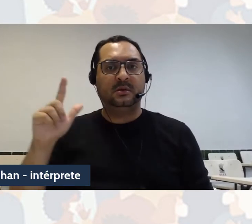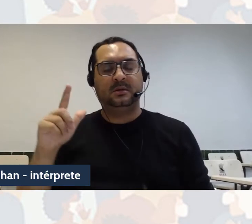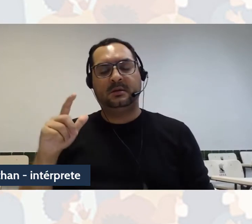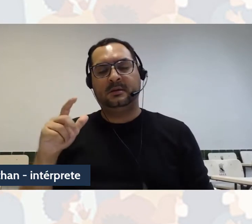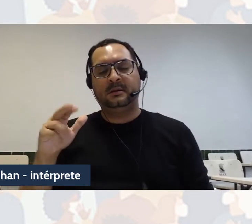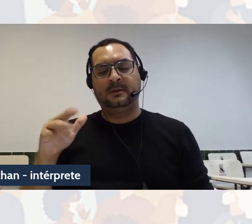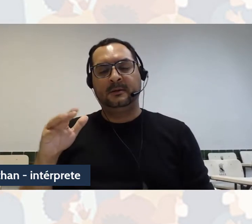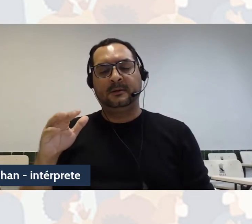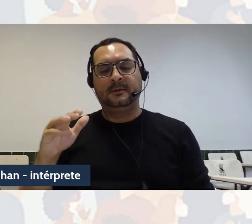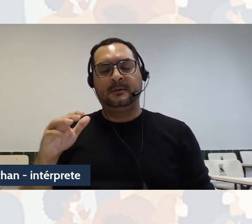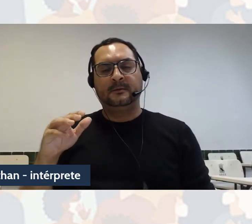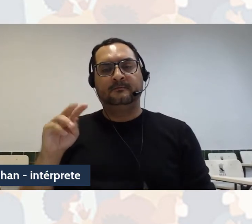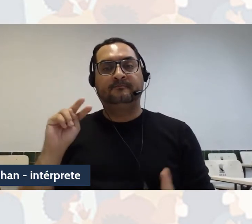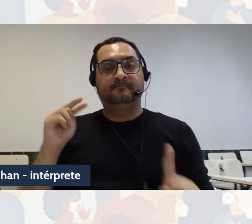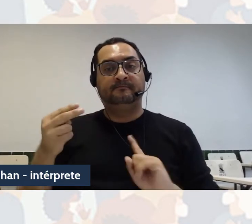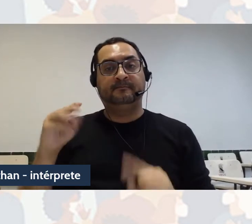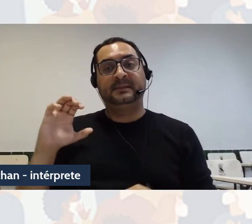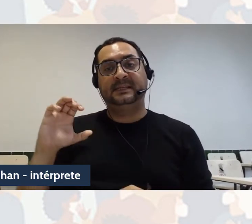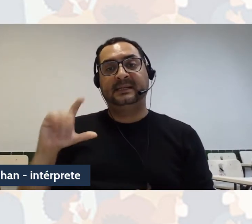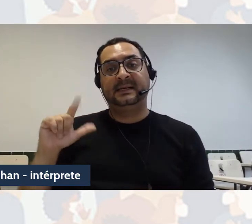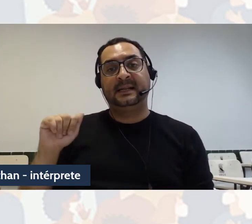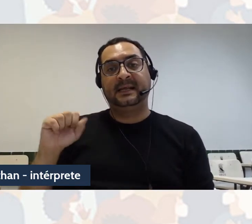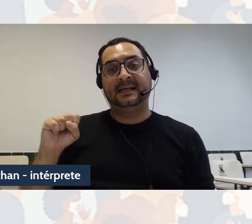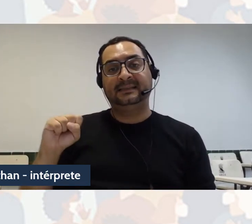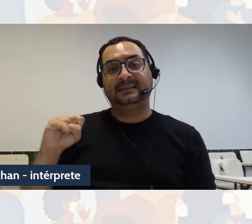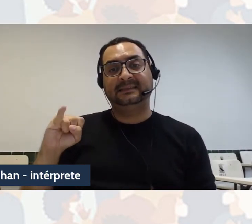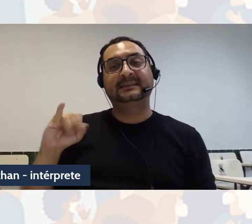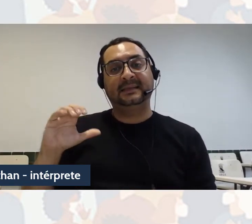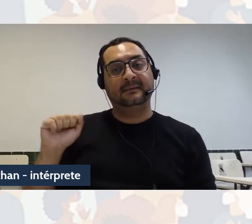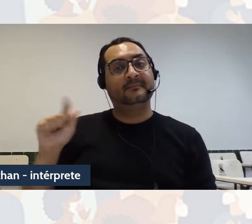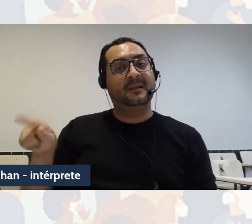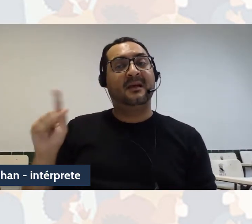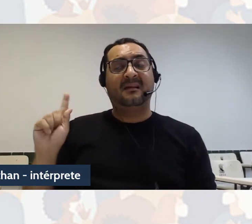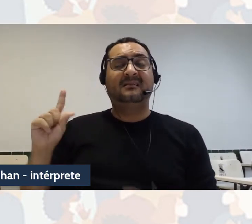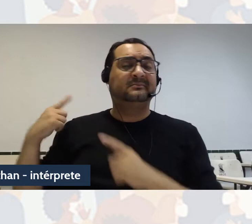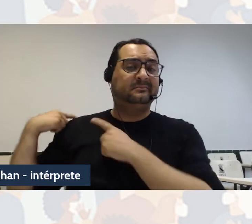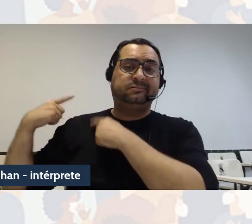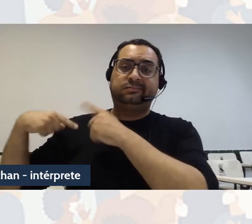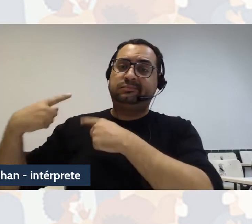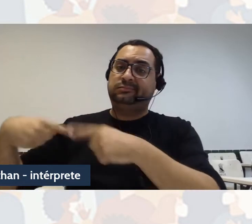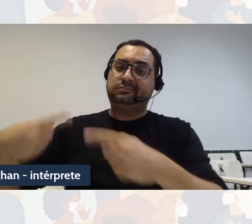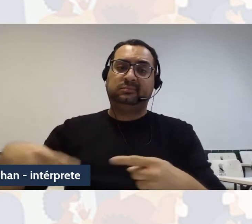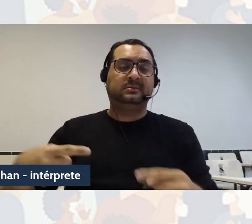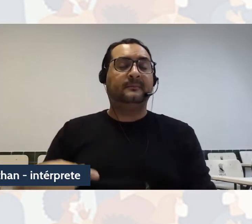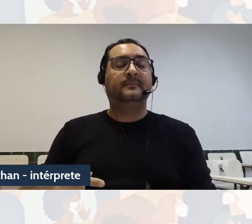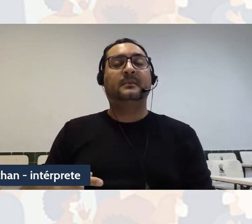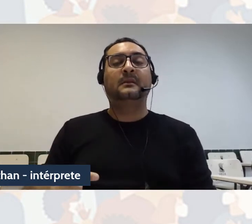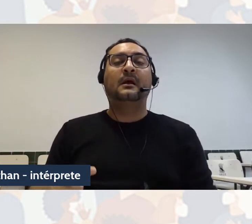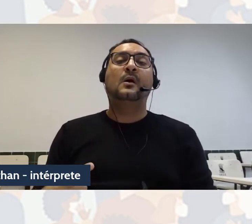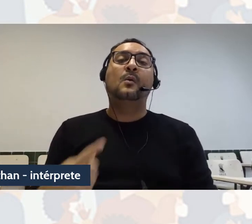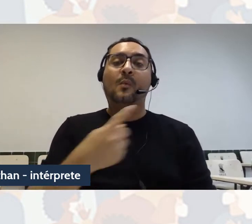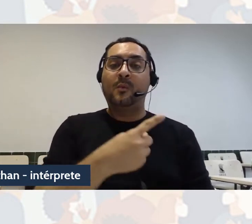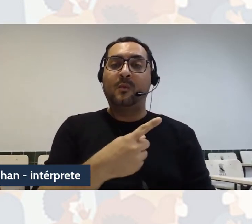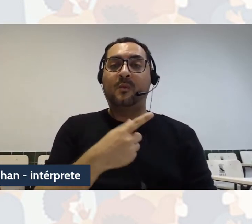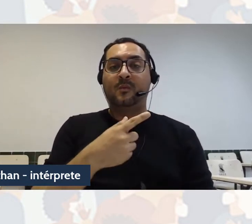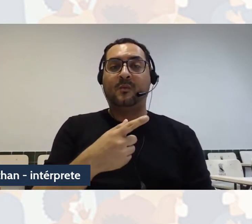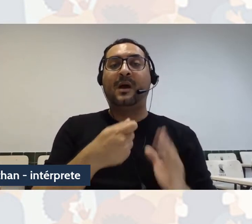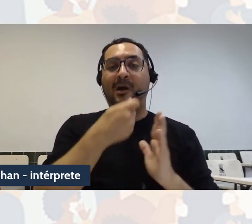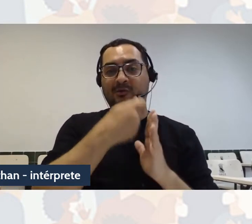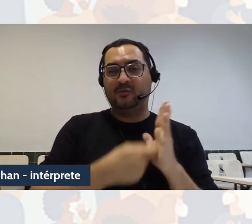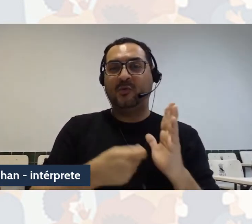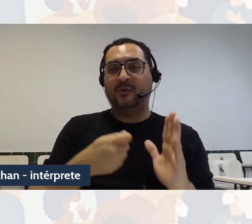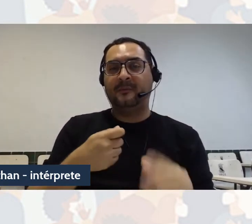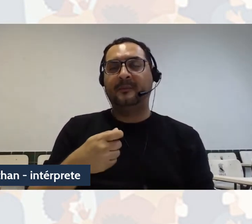né, essa concepção, e esse pensamento cartesiano é definido pelo Halleby da seguinte forma, né, o